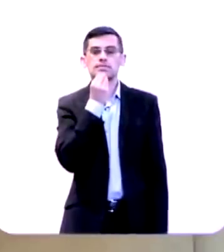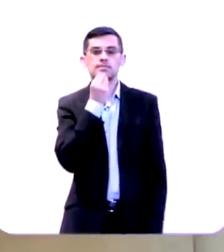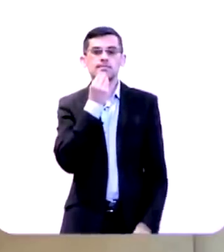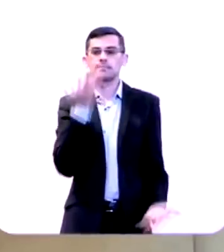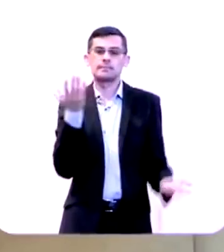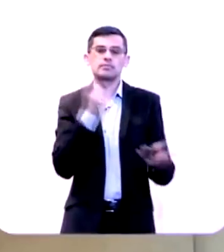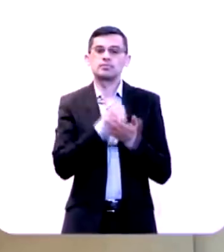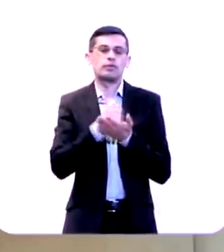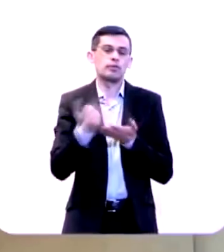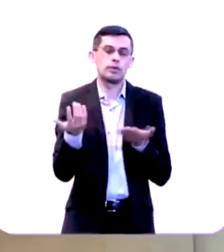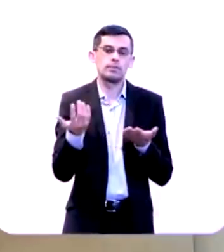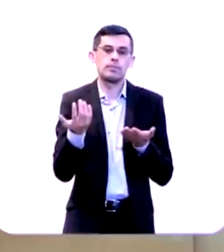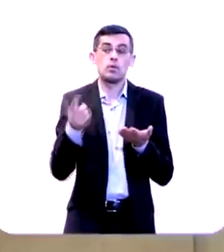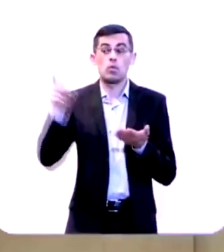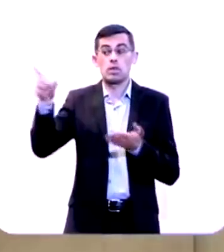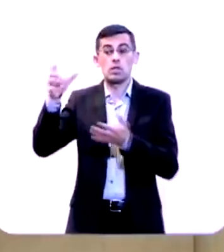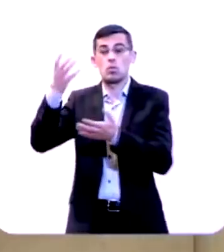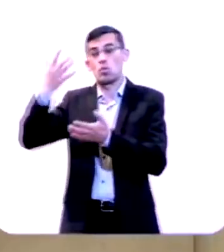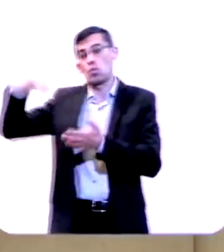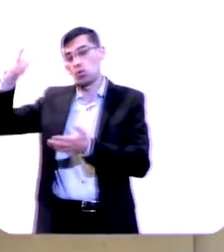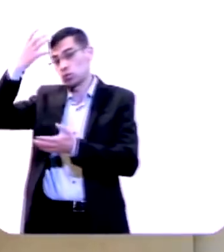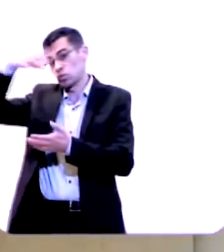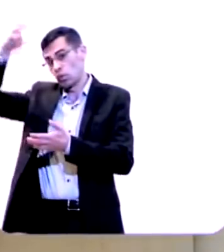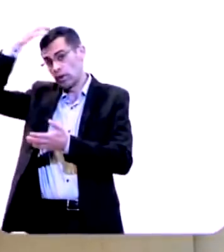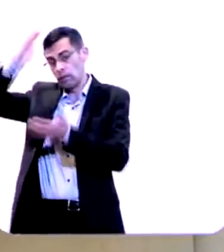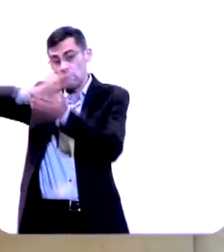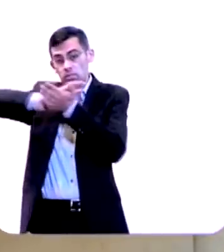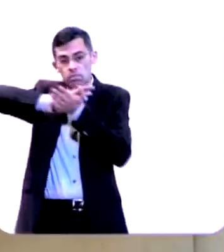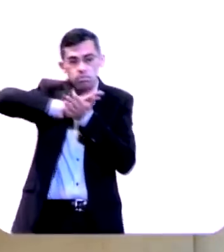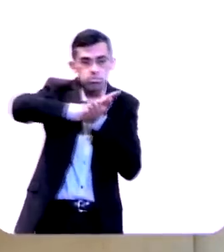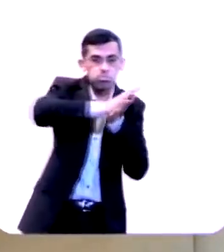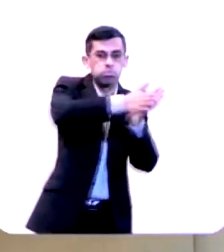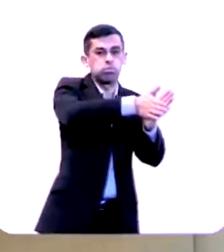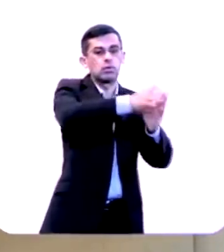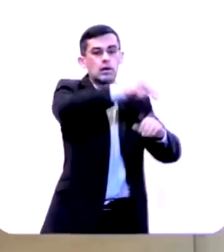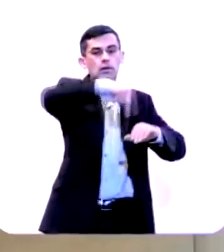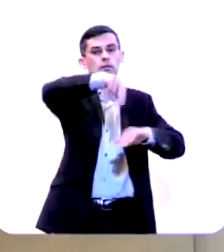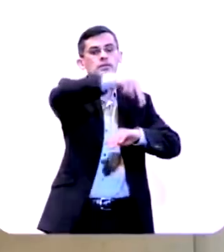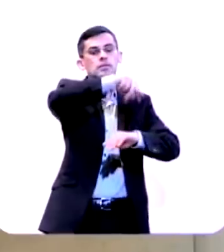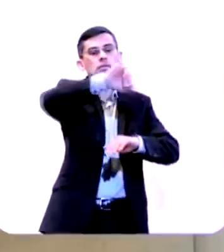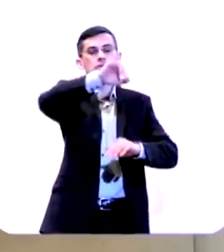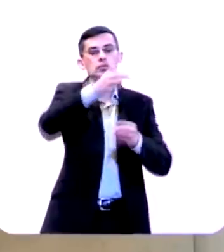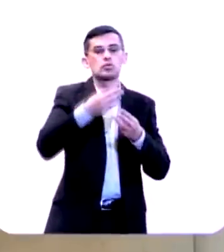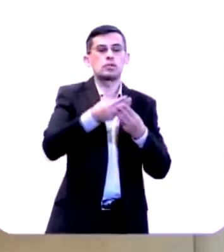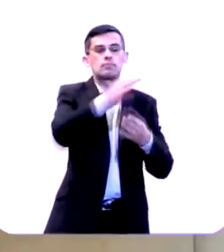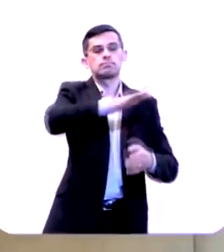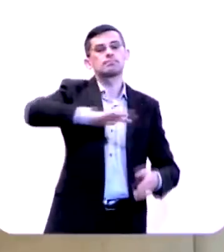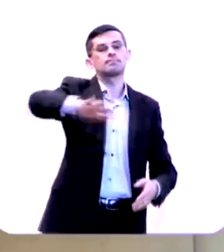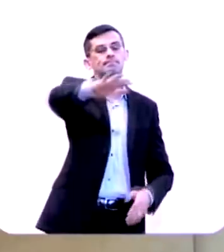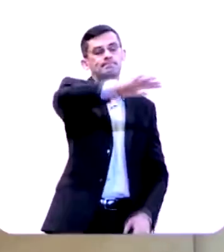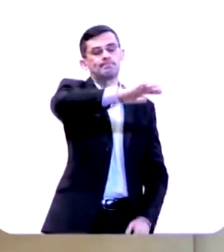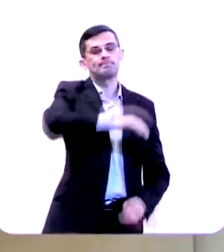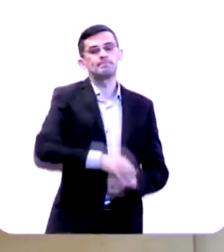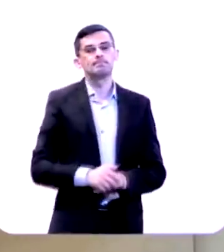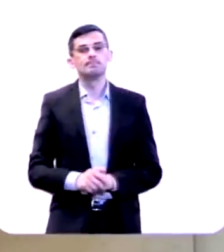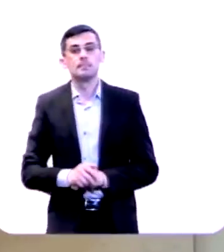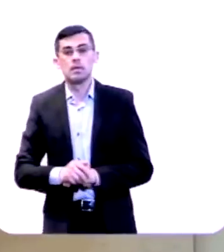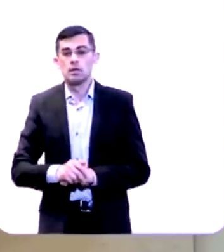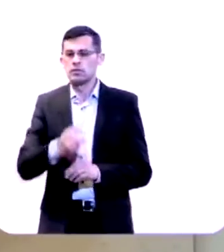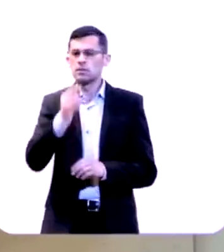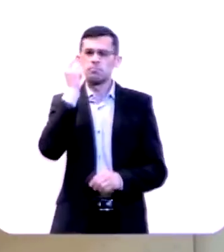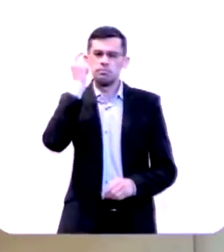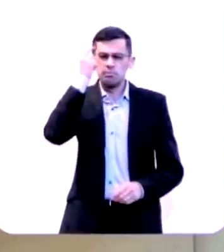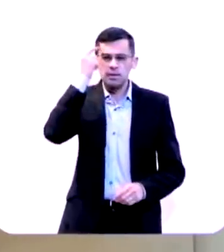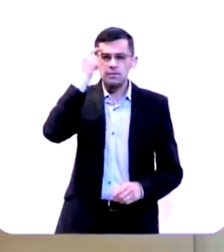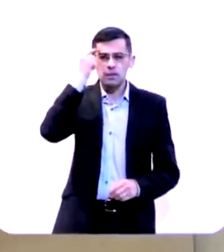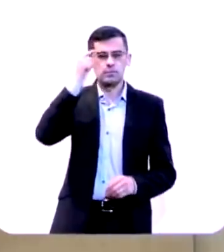certamente Sennacherib teria destruído a nação de Judá você